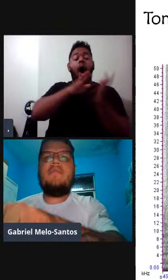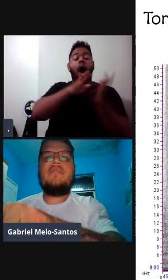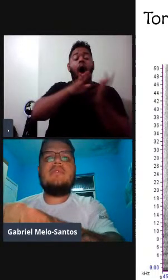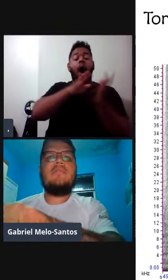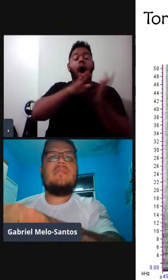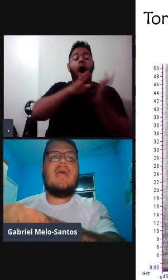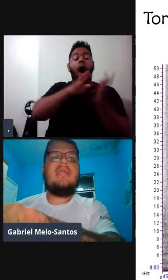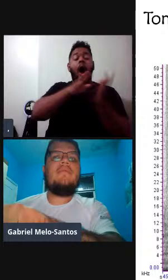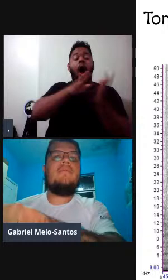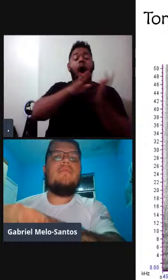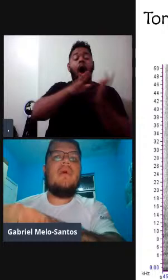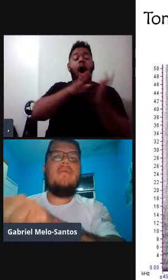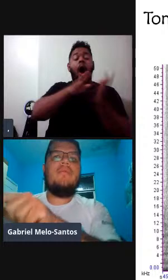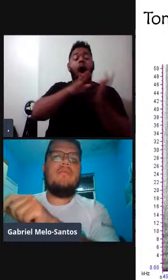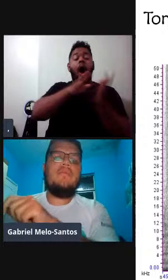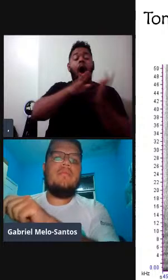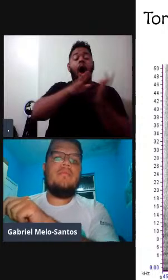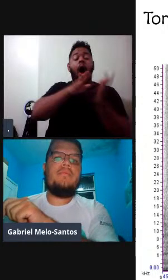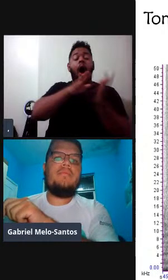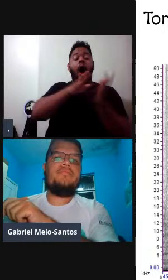Então, aqui, para vocês escutarem um...